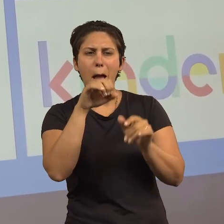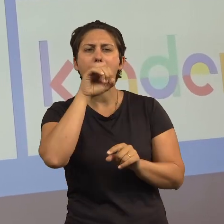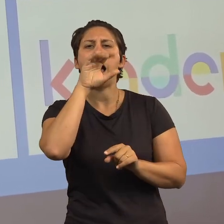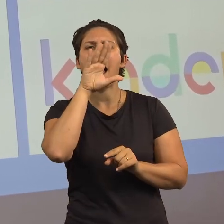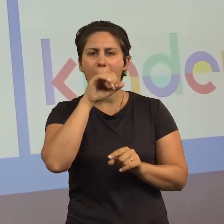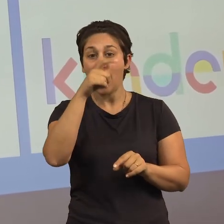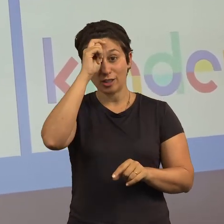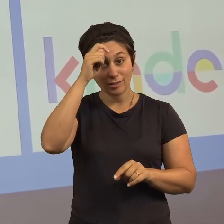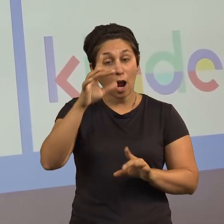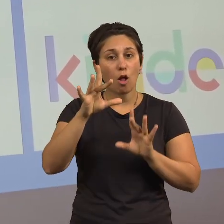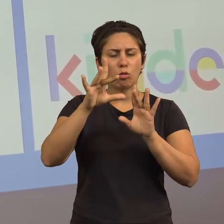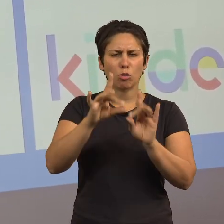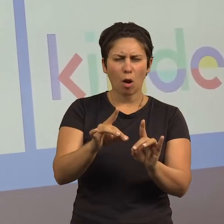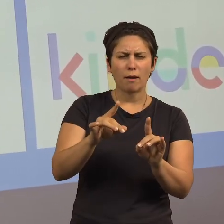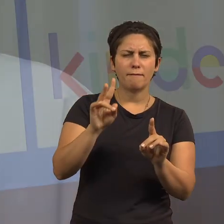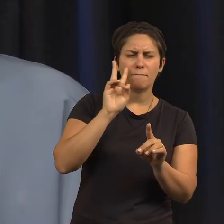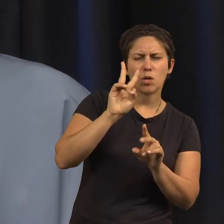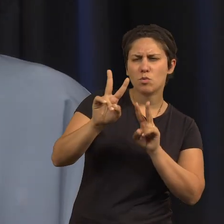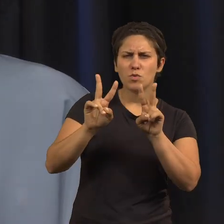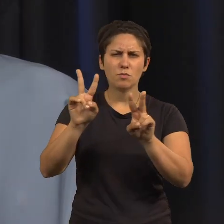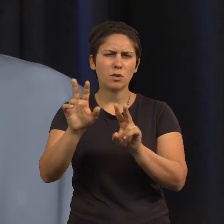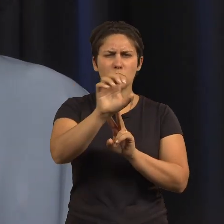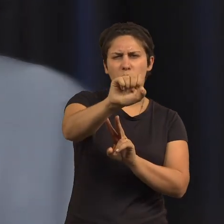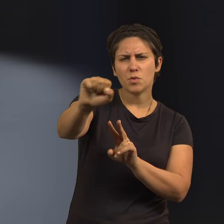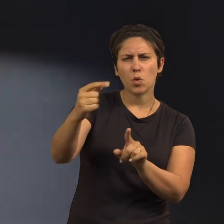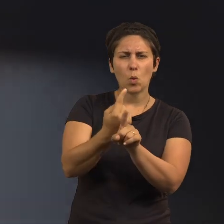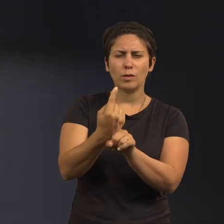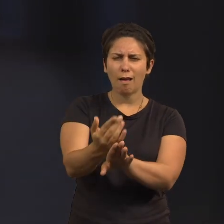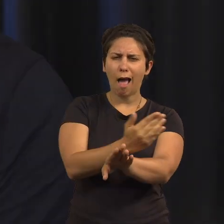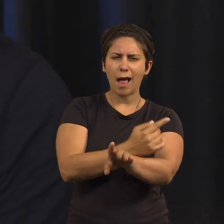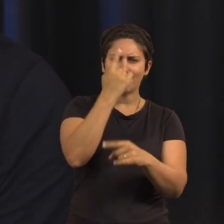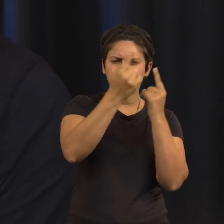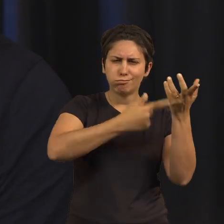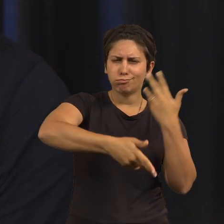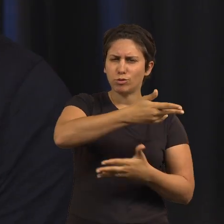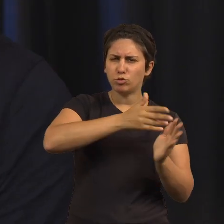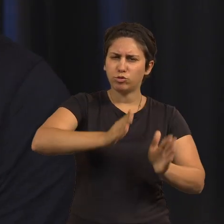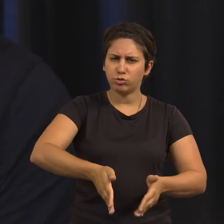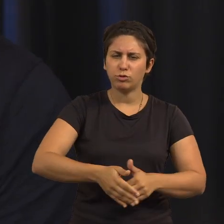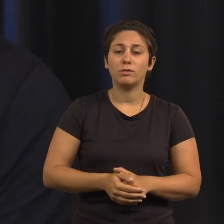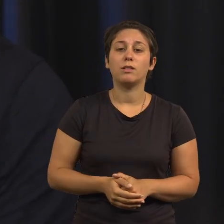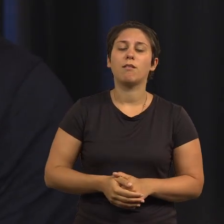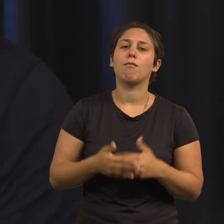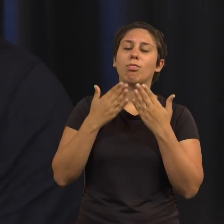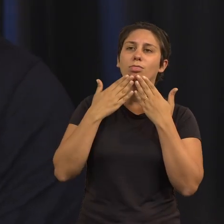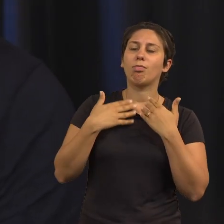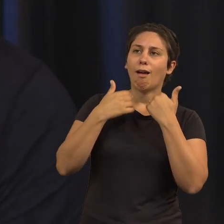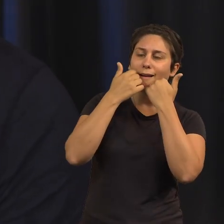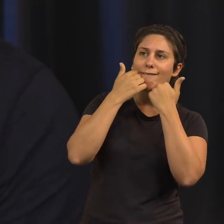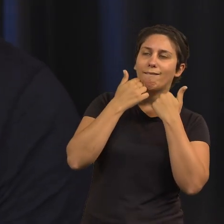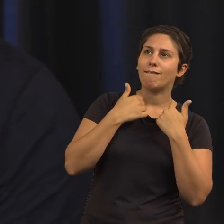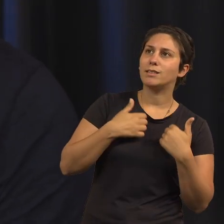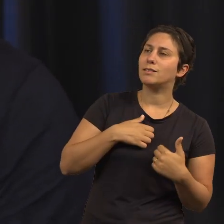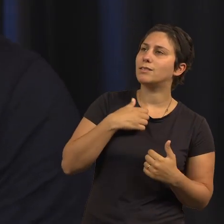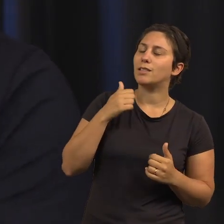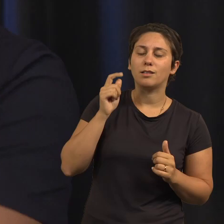elementos e de coisas que foram conversadas, refletidas. Foi muito gratificante porque víamos real